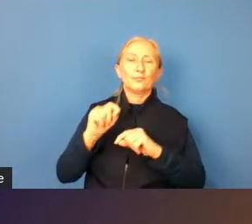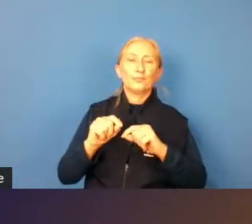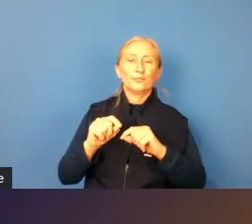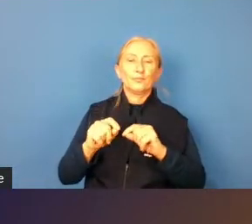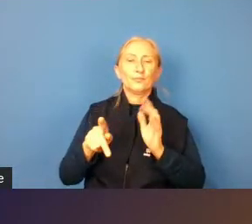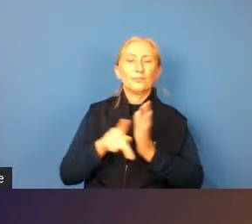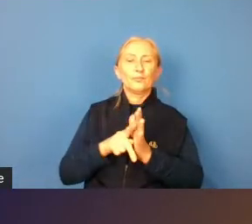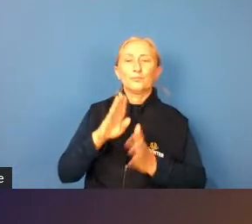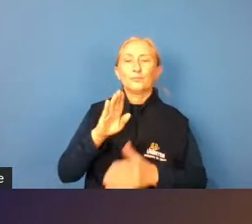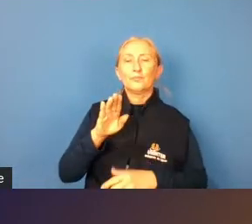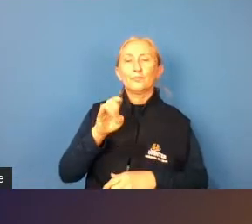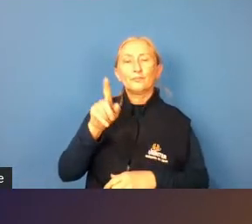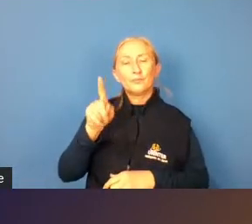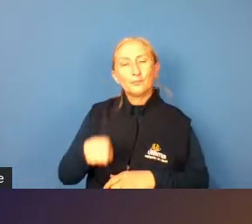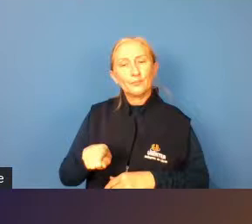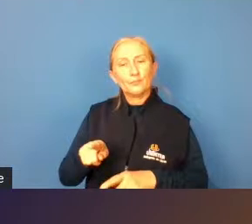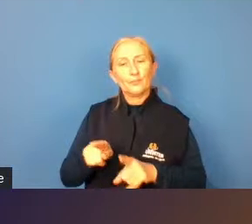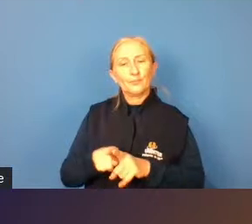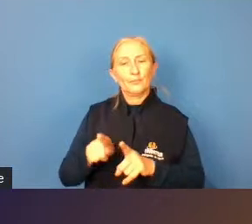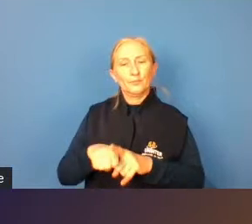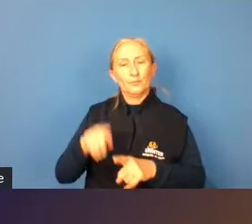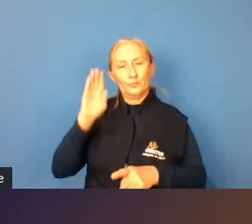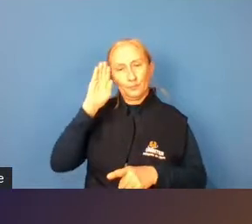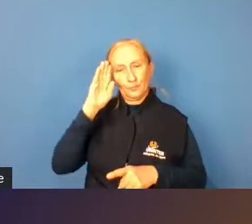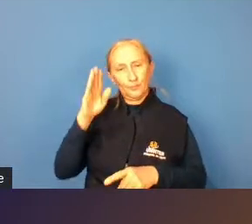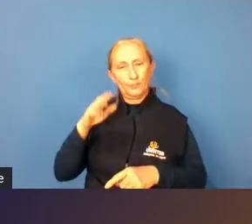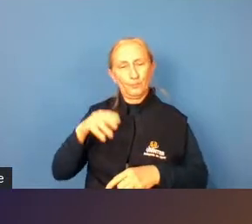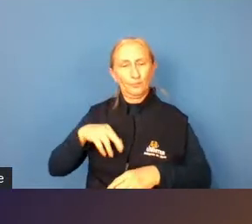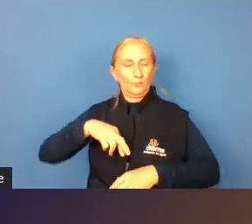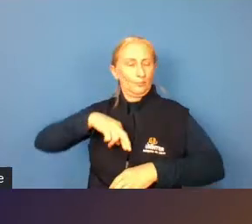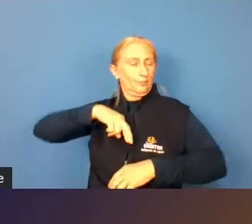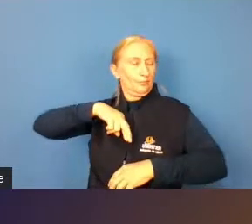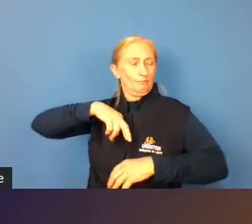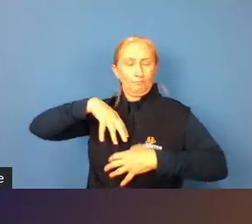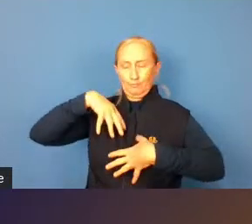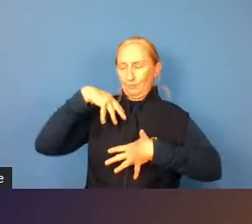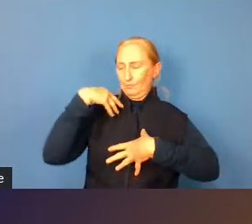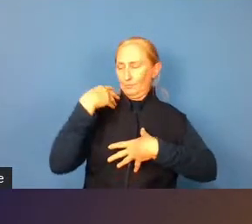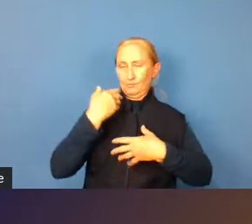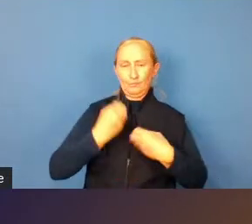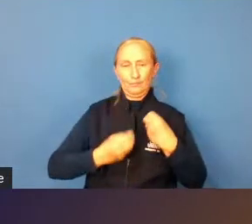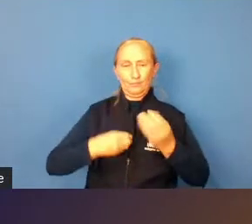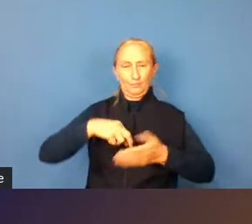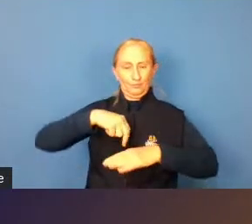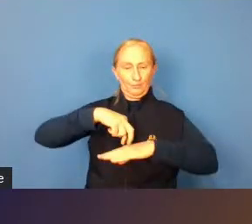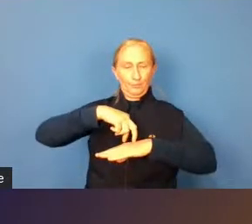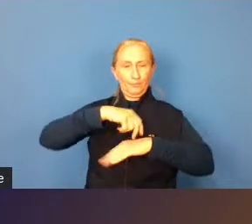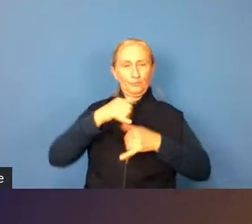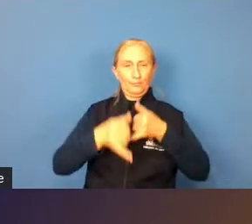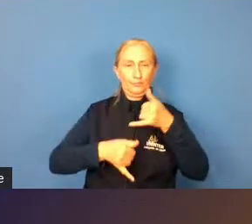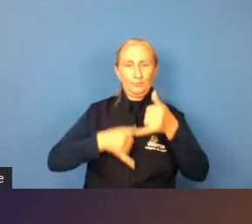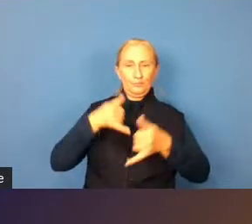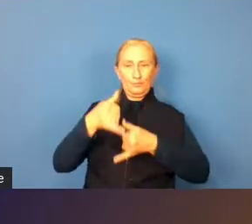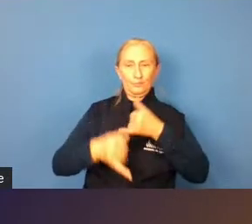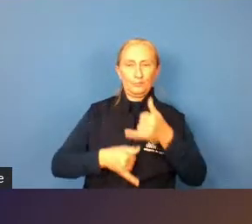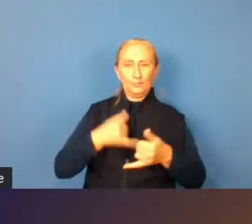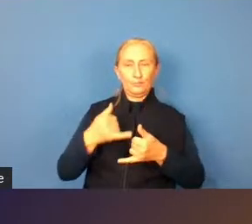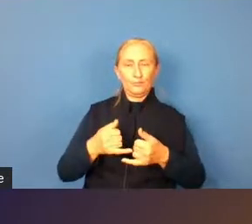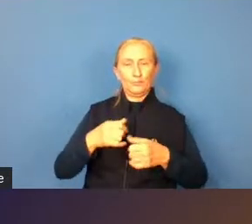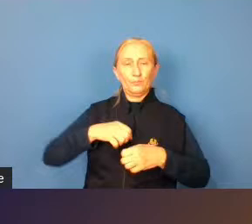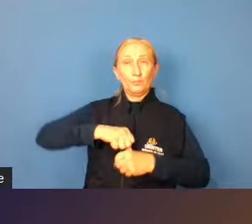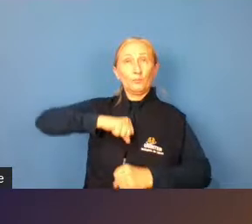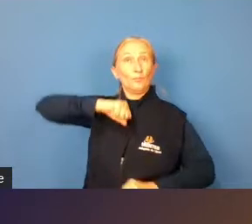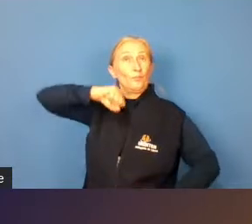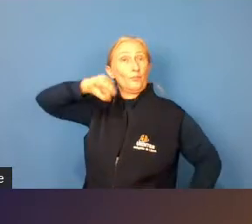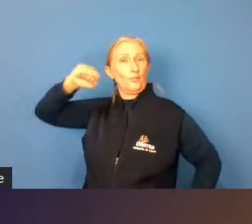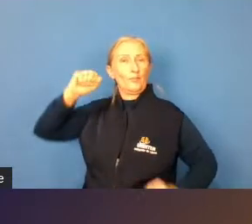balé principalmente aquela pose aquela postura caminhar de salto alto se alongar depois de